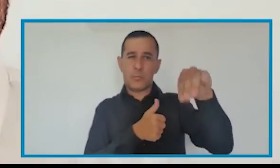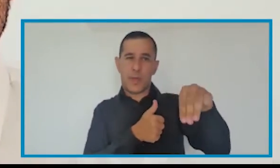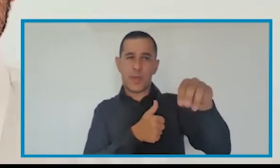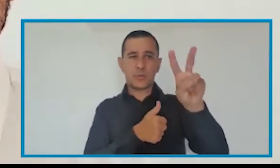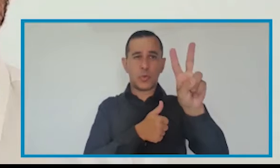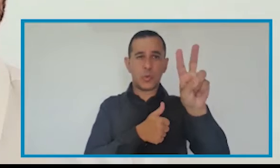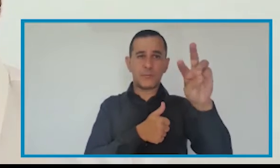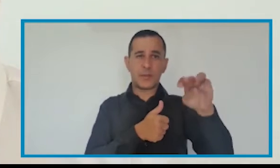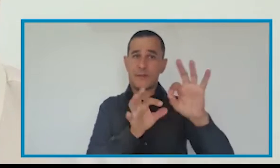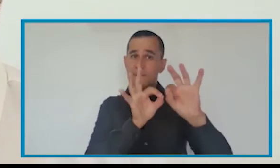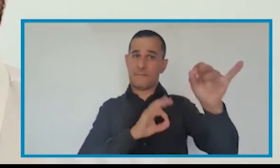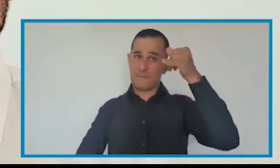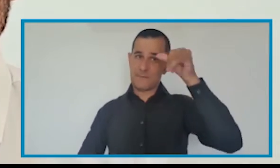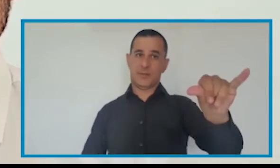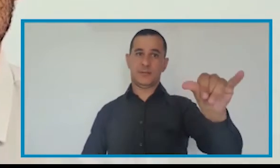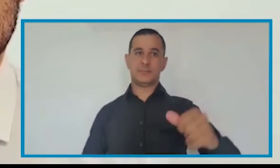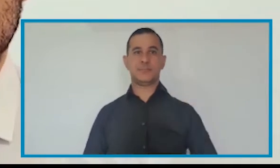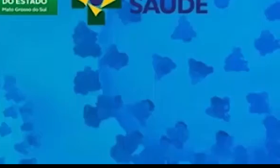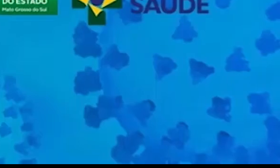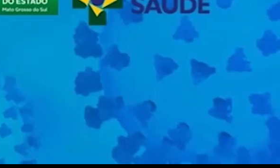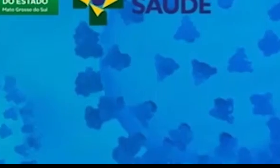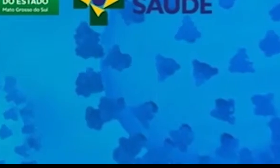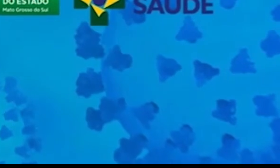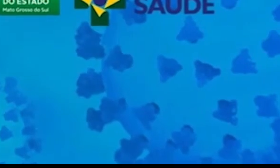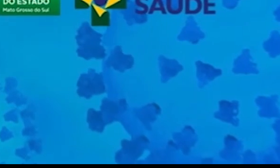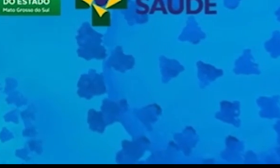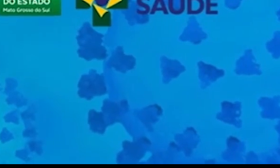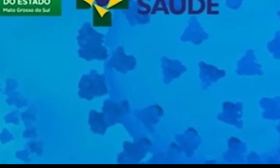pelo menos em torno de um metro ou dois metros.